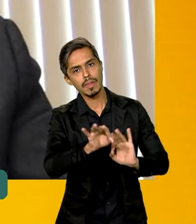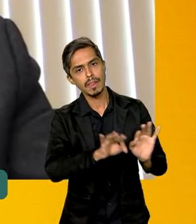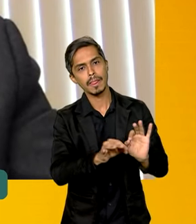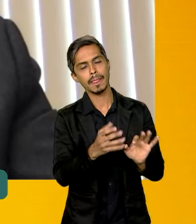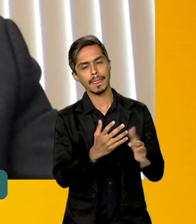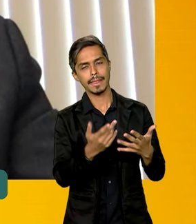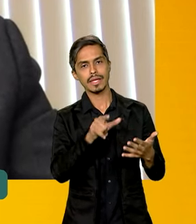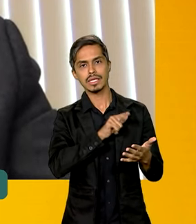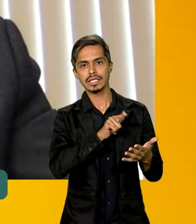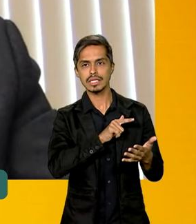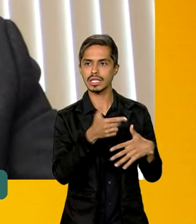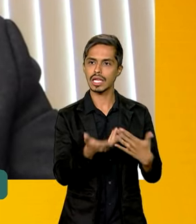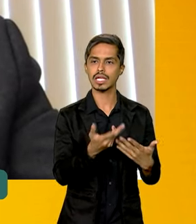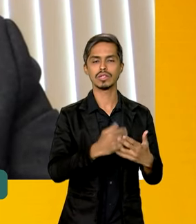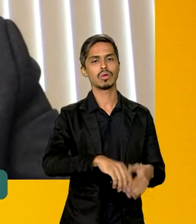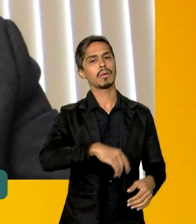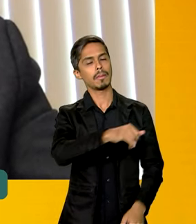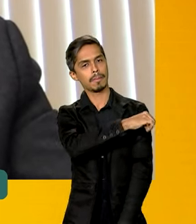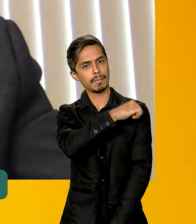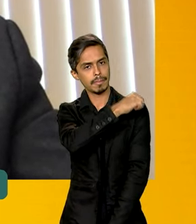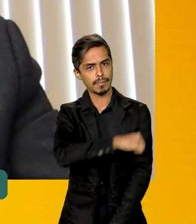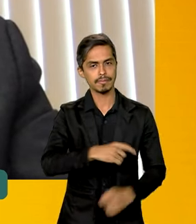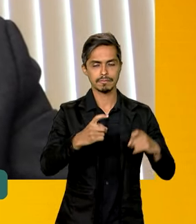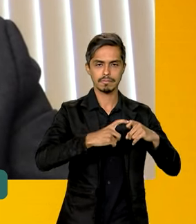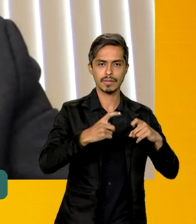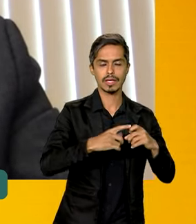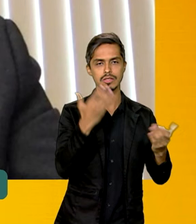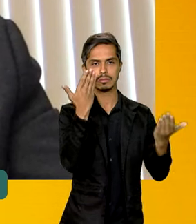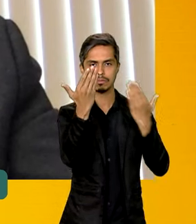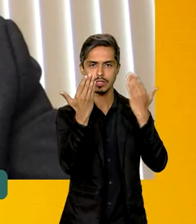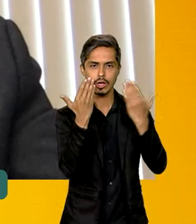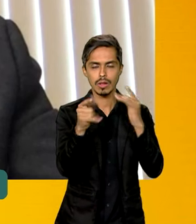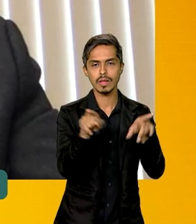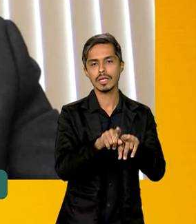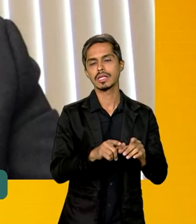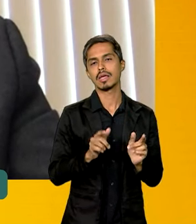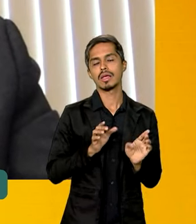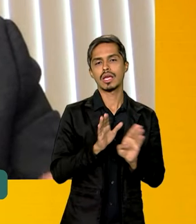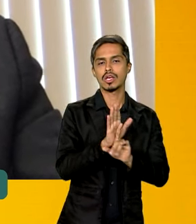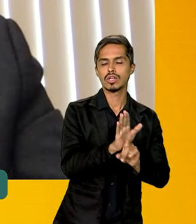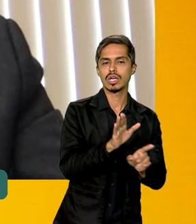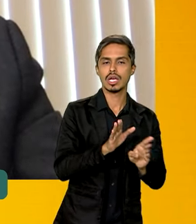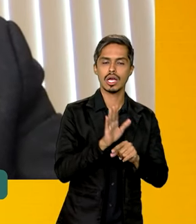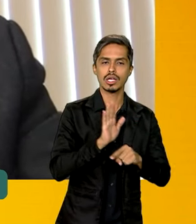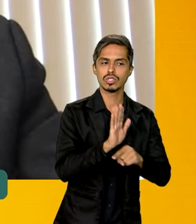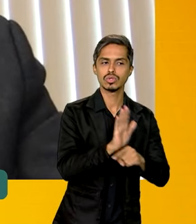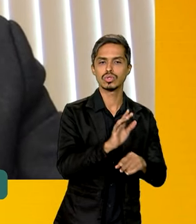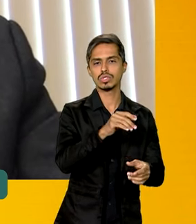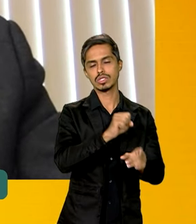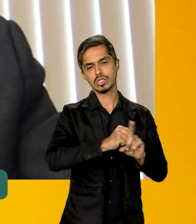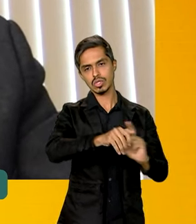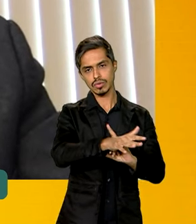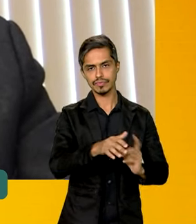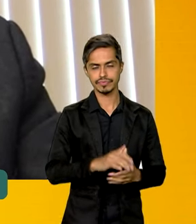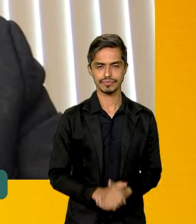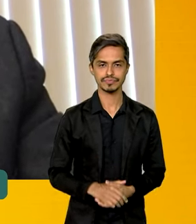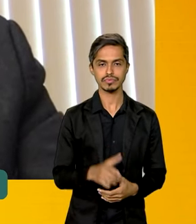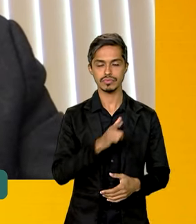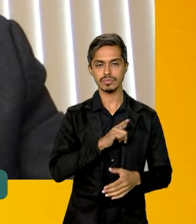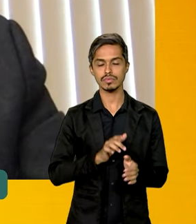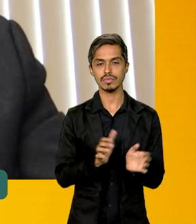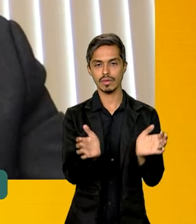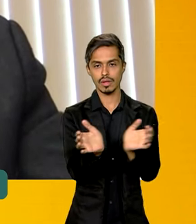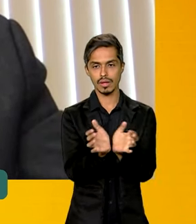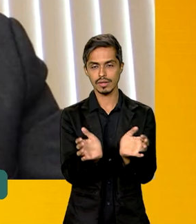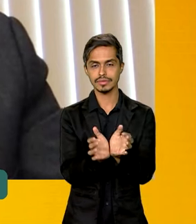por médicos, enfermeiros, psicólogos e assistentes sociais. A gente também tem equipes matriciais